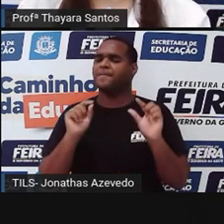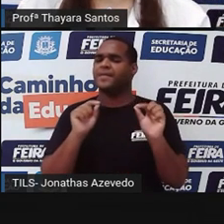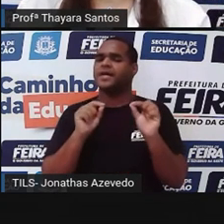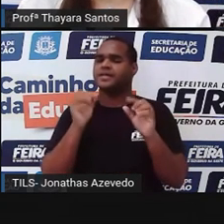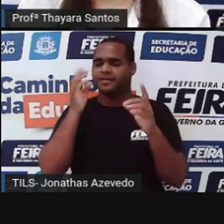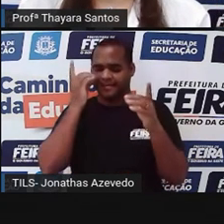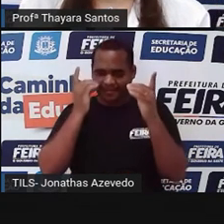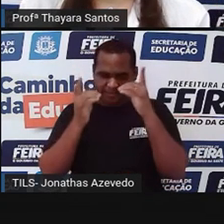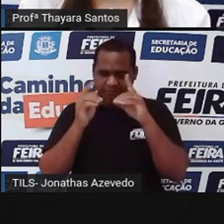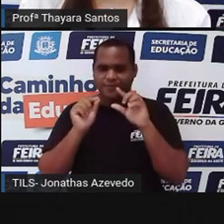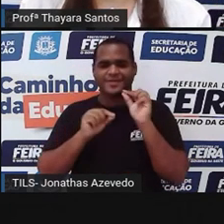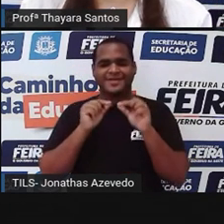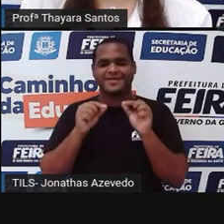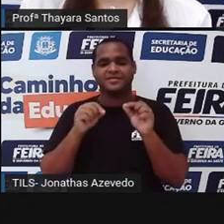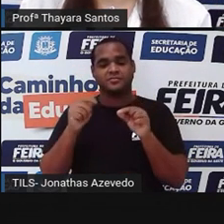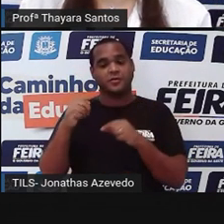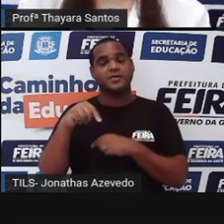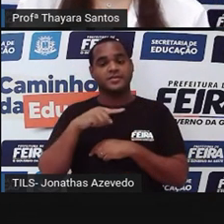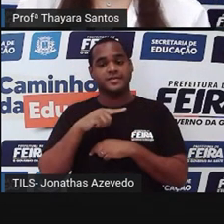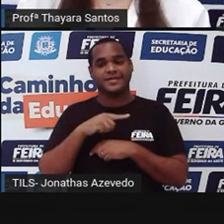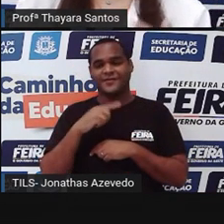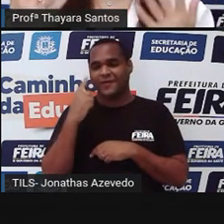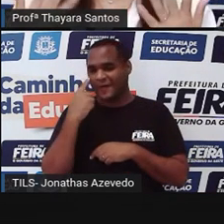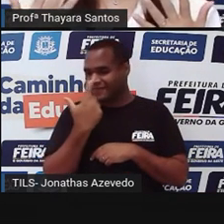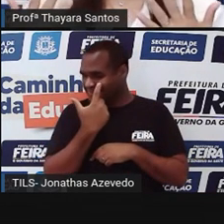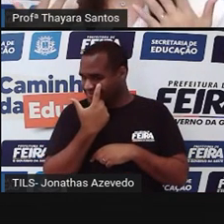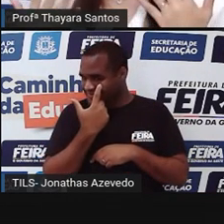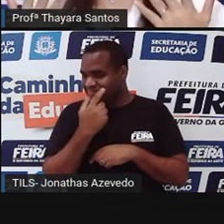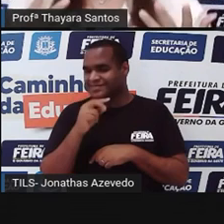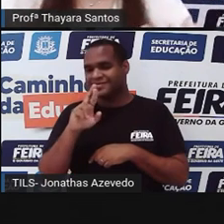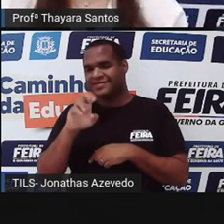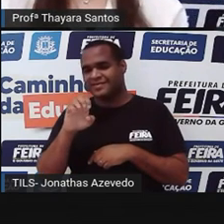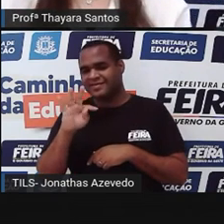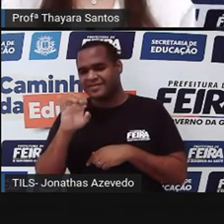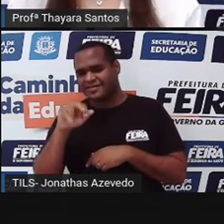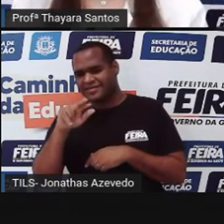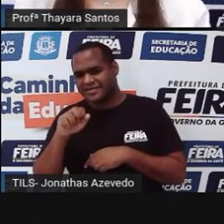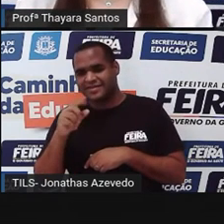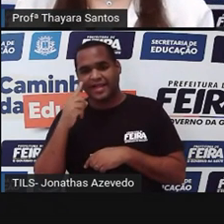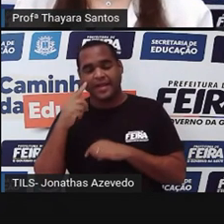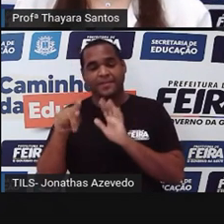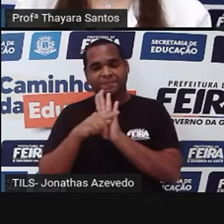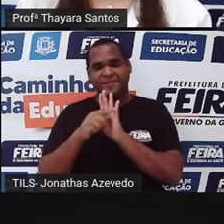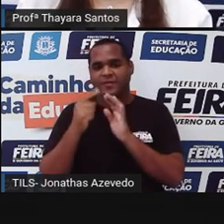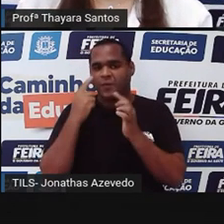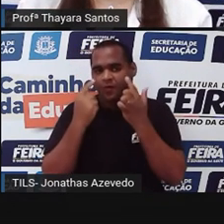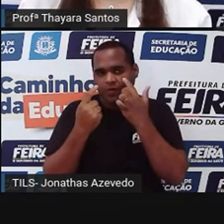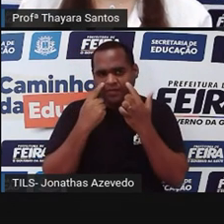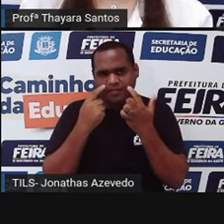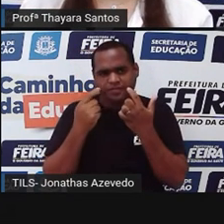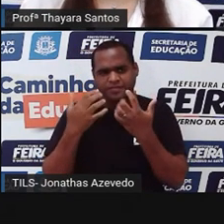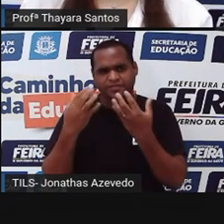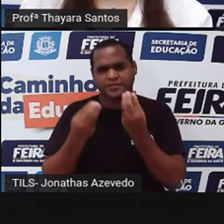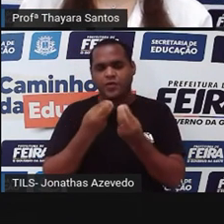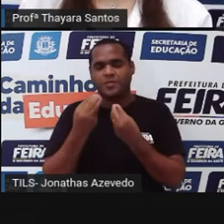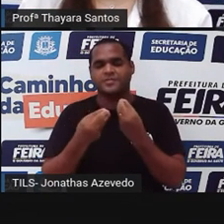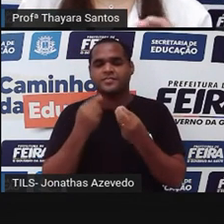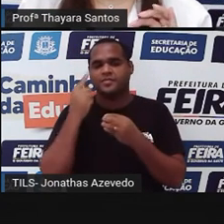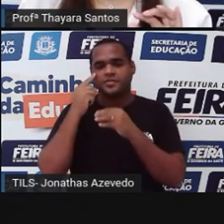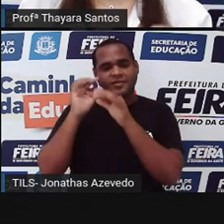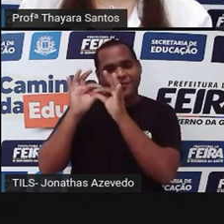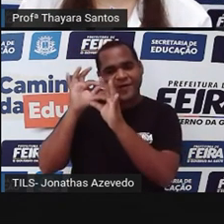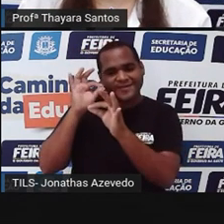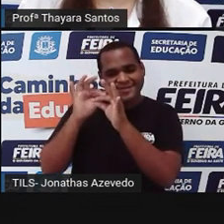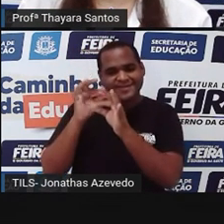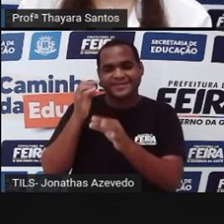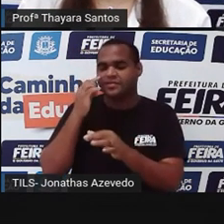daltonismo? Então, a gente tem no nosso olho, na retina, que é uma das partes do nosso olho, uma célula chamada de cone. Então,